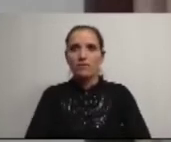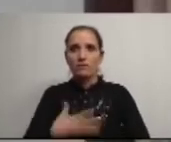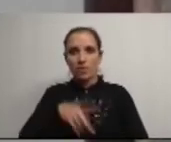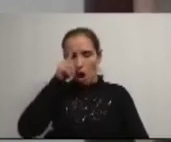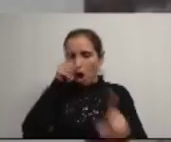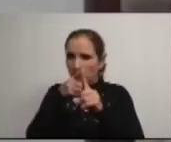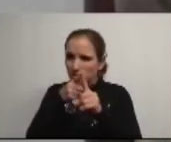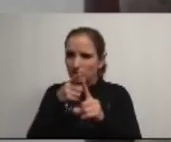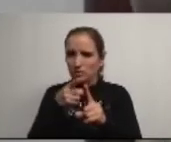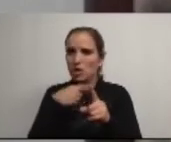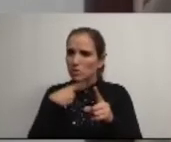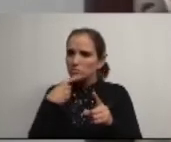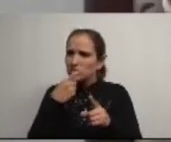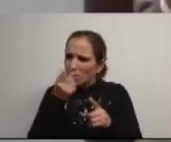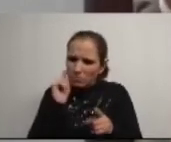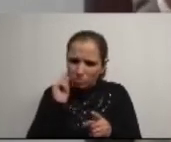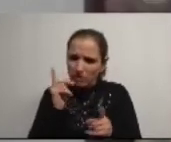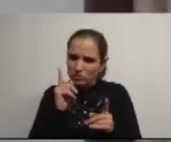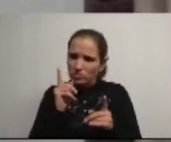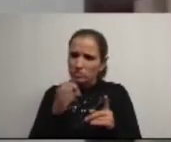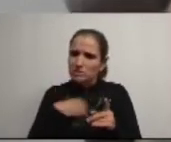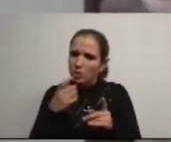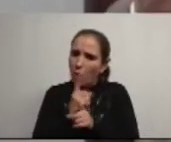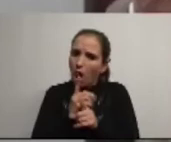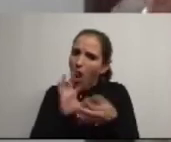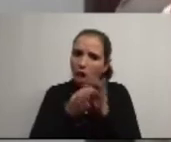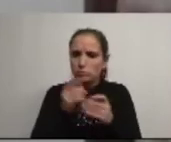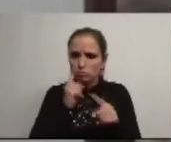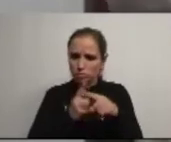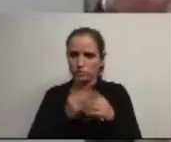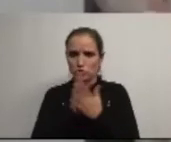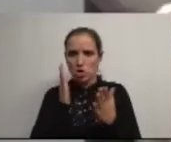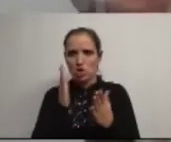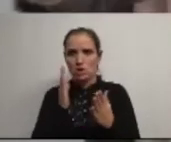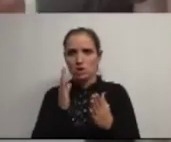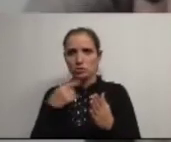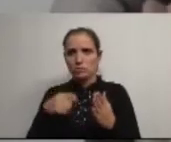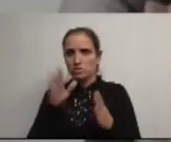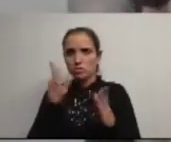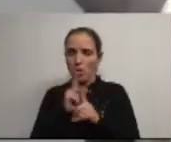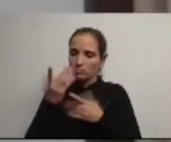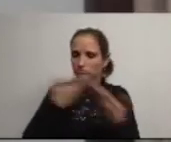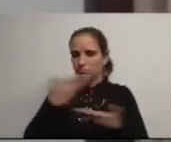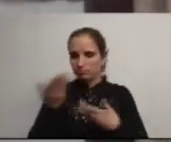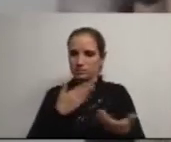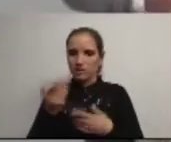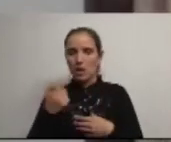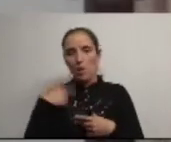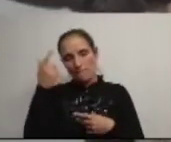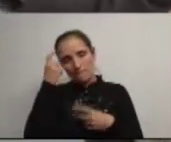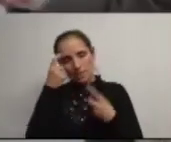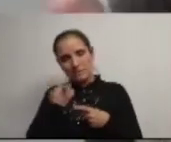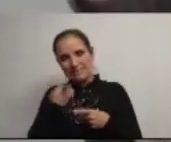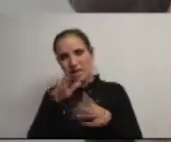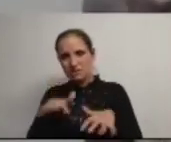perguntas e eu penso que é importante eu estou no sentido positivo estou no sentido positivo estamos a trocar impressões e eu penso que a dinâmica